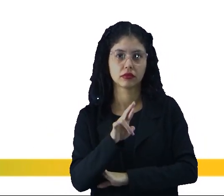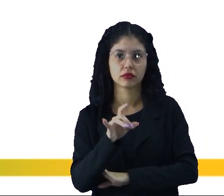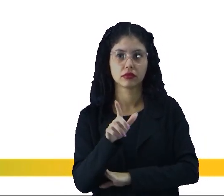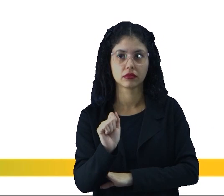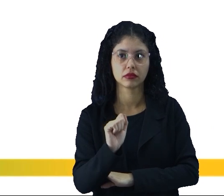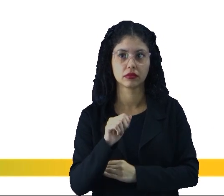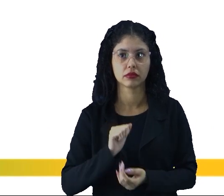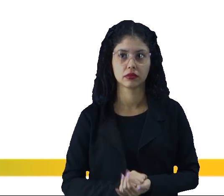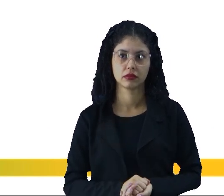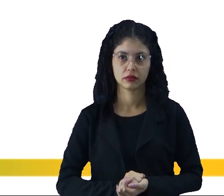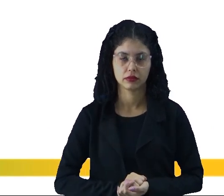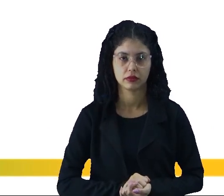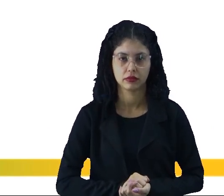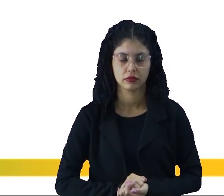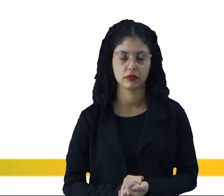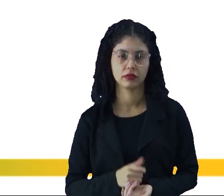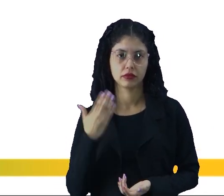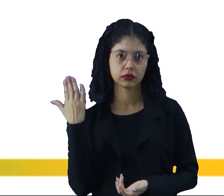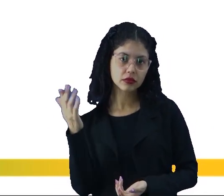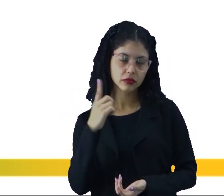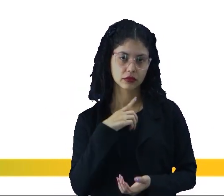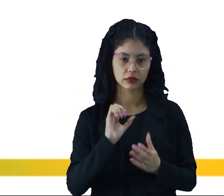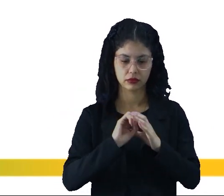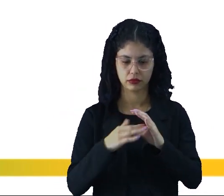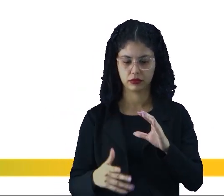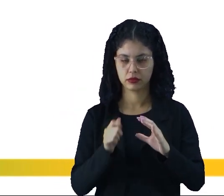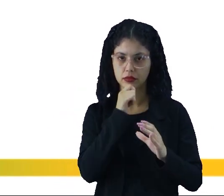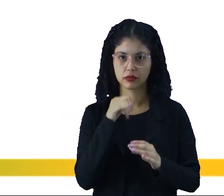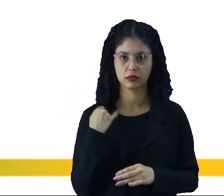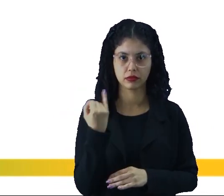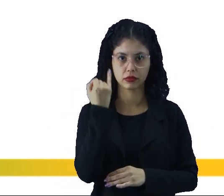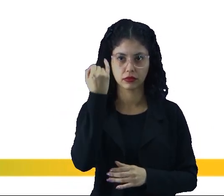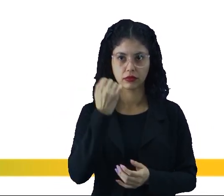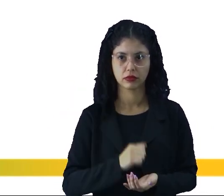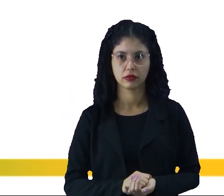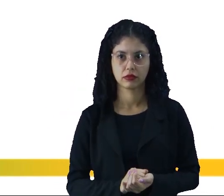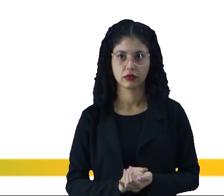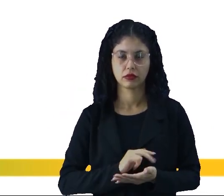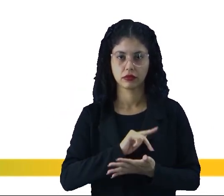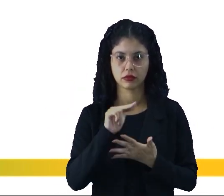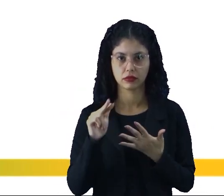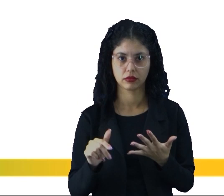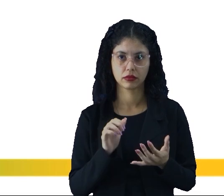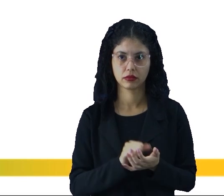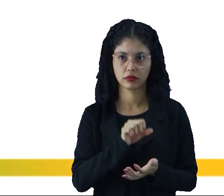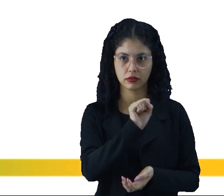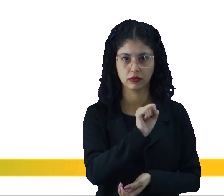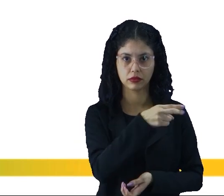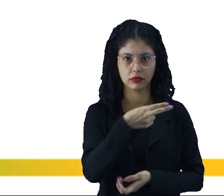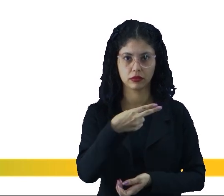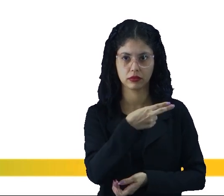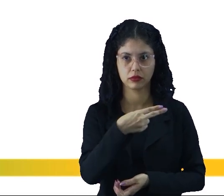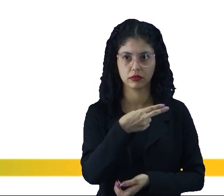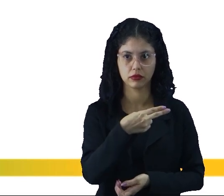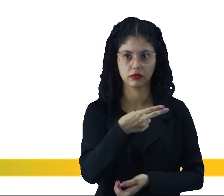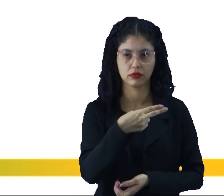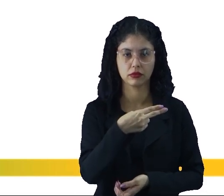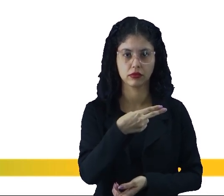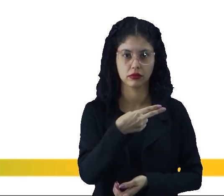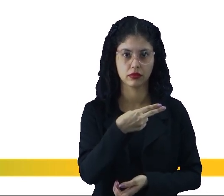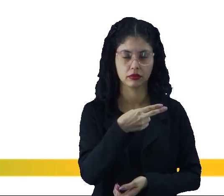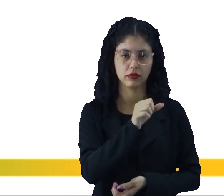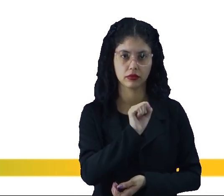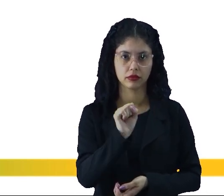movimento retilíneo uniforme. Nós temos aqui como característica principal essas variáveis. S, de posição